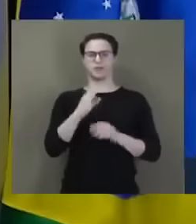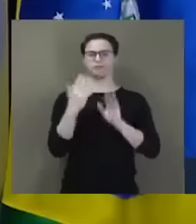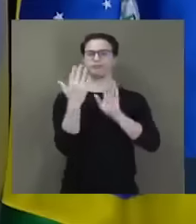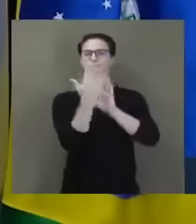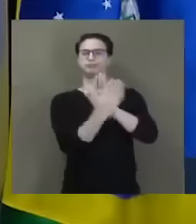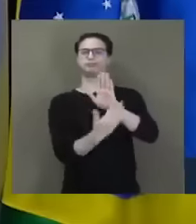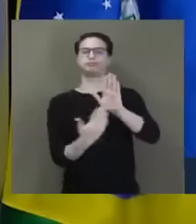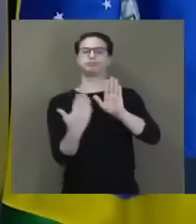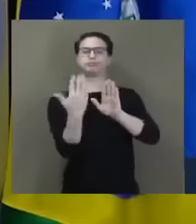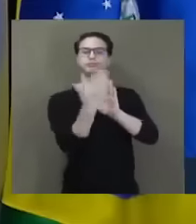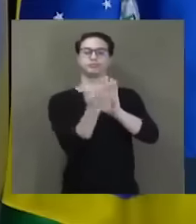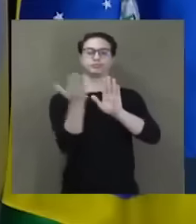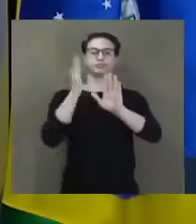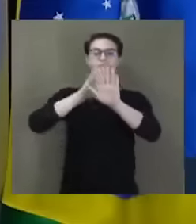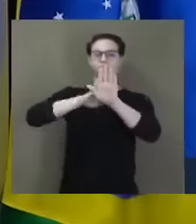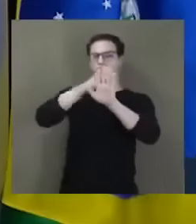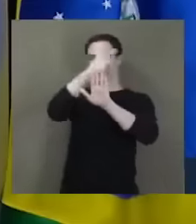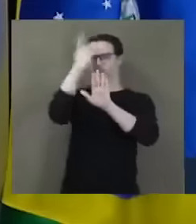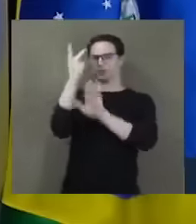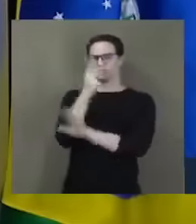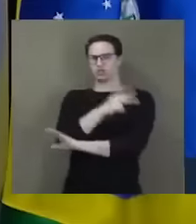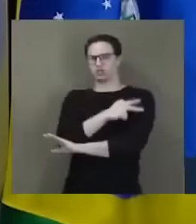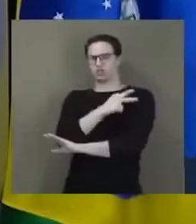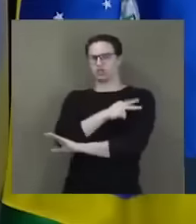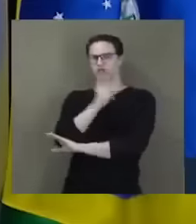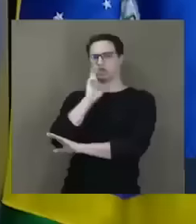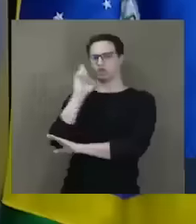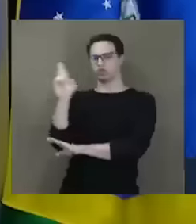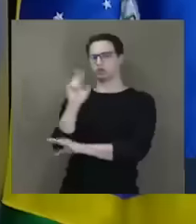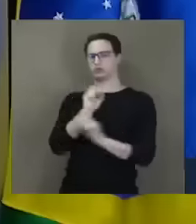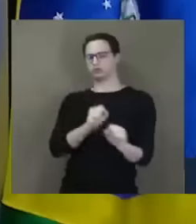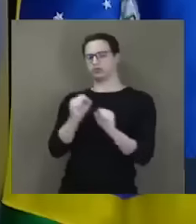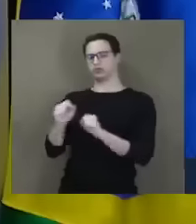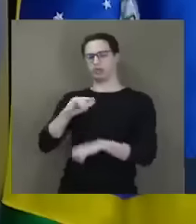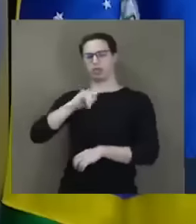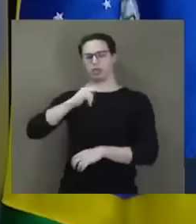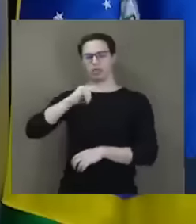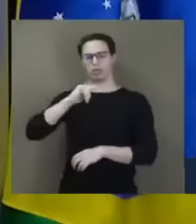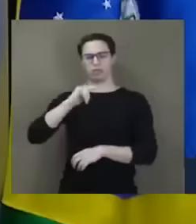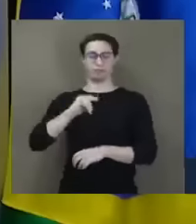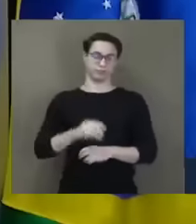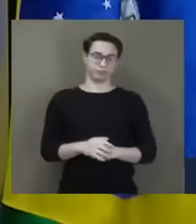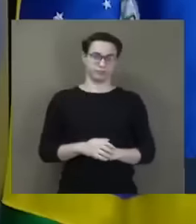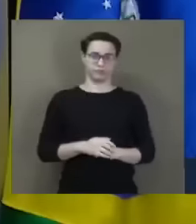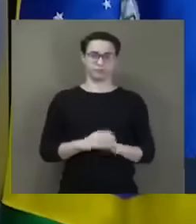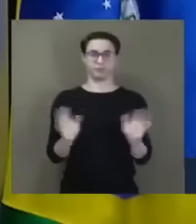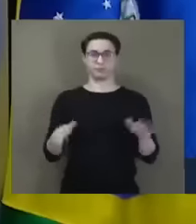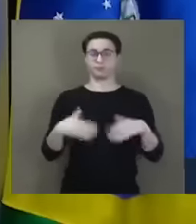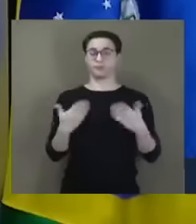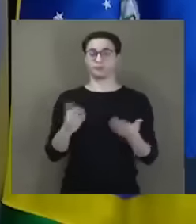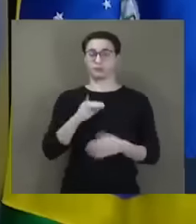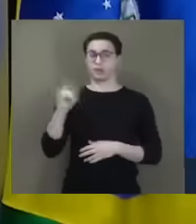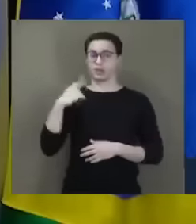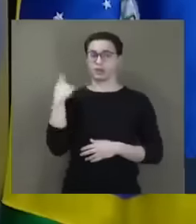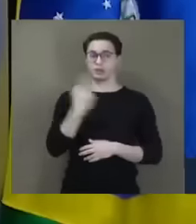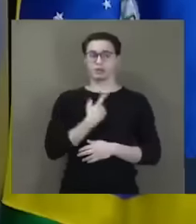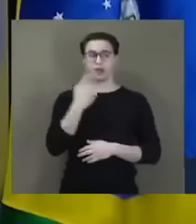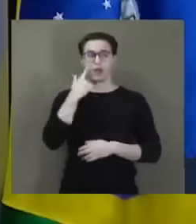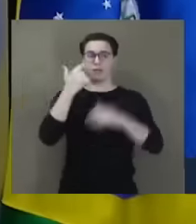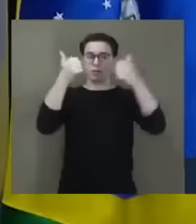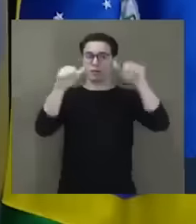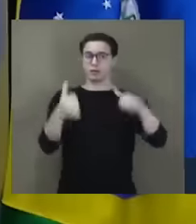para que os verdadeiros donos do poder façam o que querem e bem entende. Se analisarmos a história do Brasil,